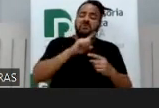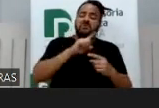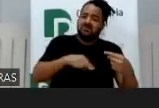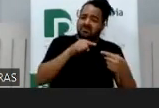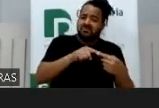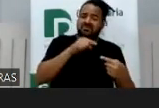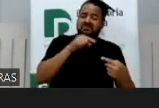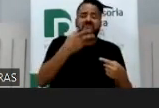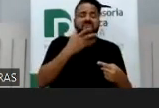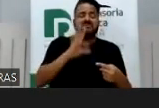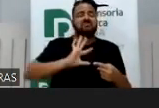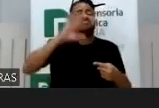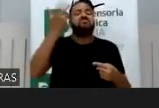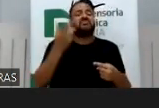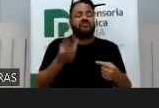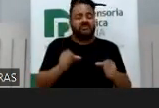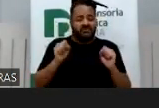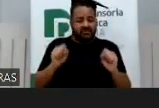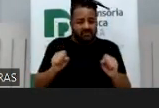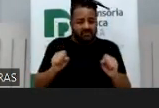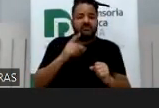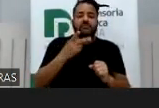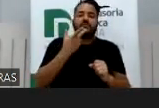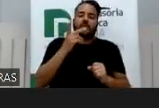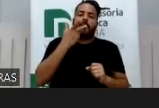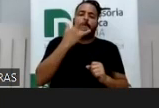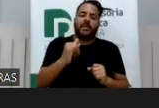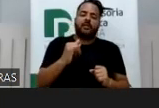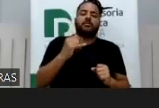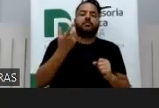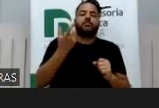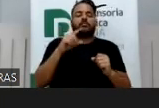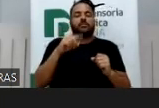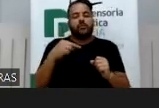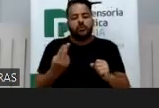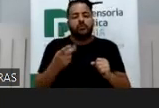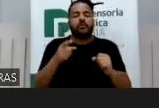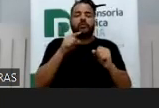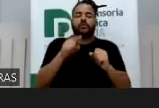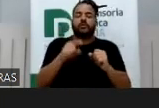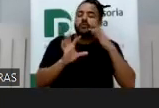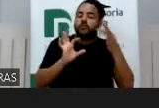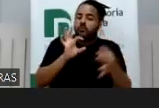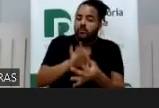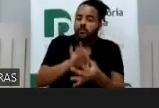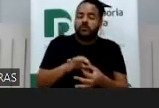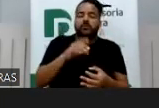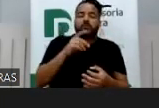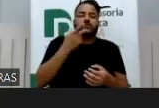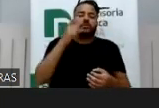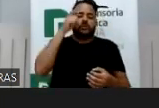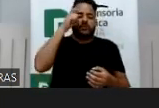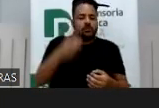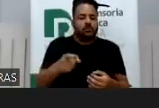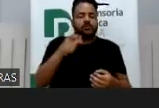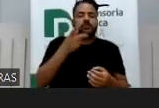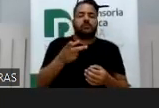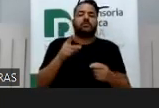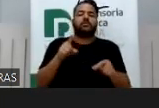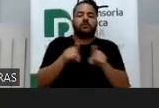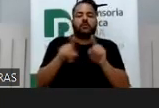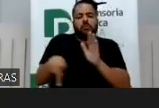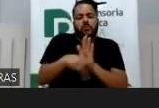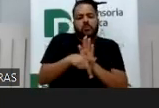porque por melhor que sejam as intenções desses pais, por mais que eles não estejam munidos por um egoísmo, interesse comercial próprio, né?